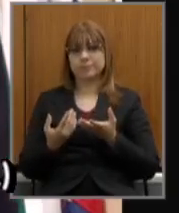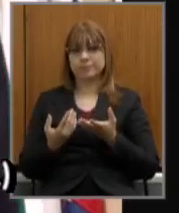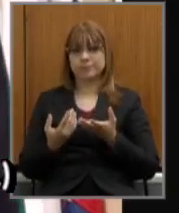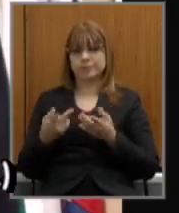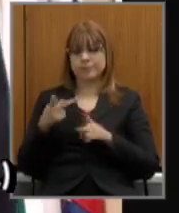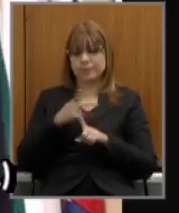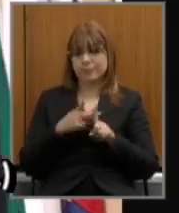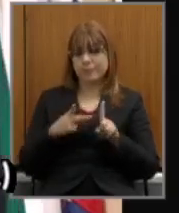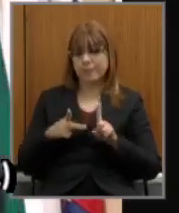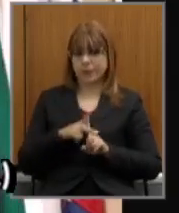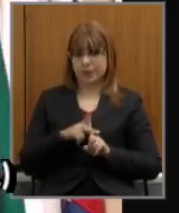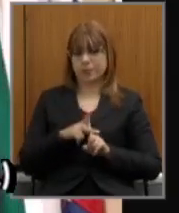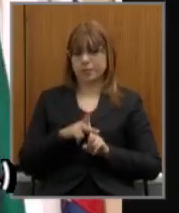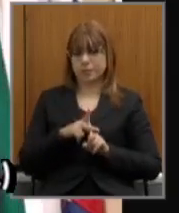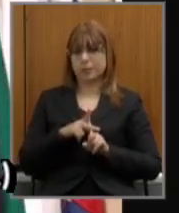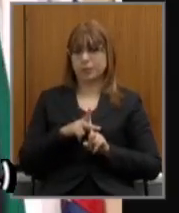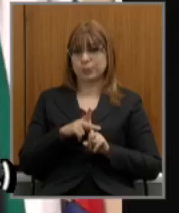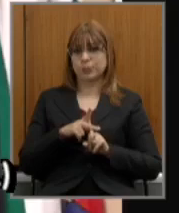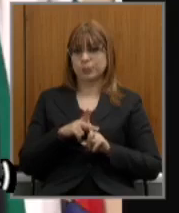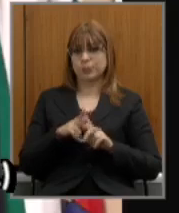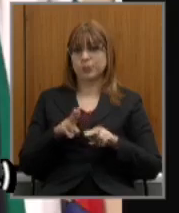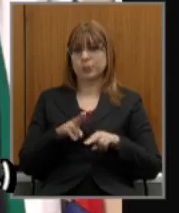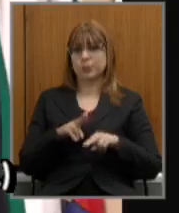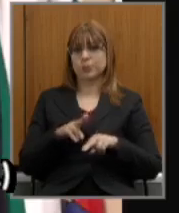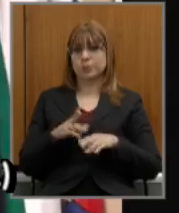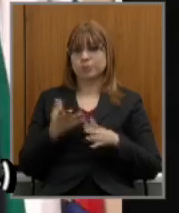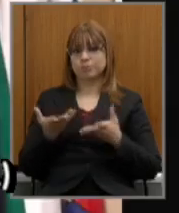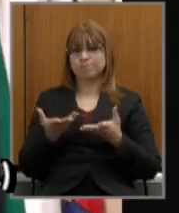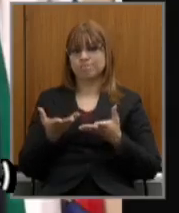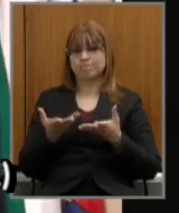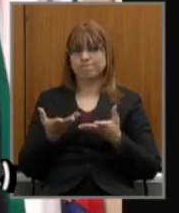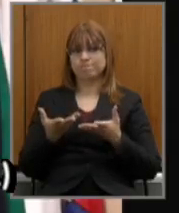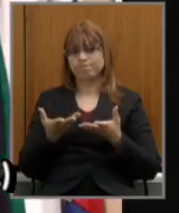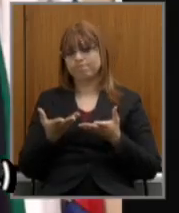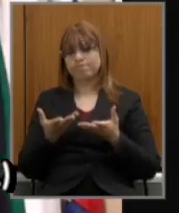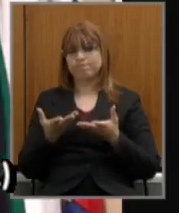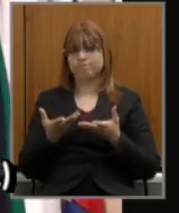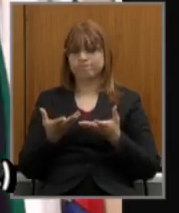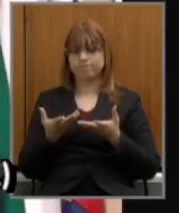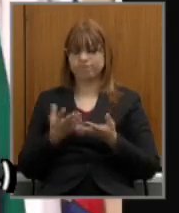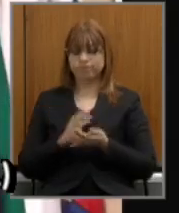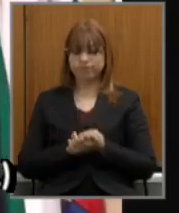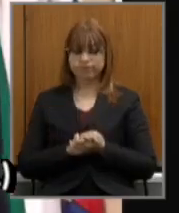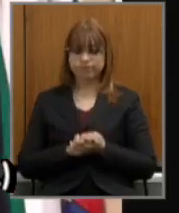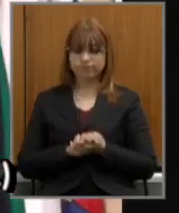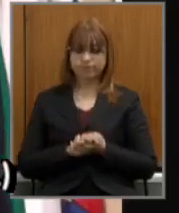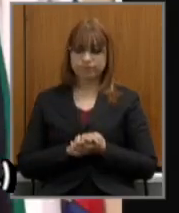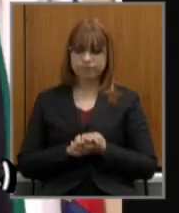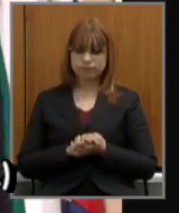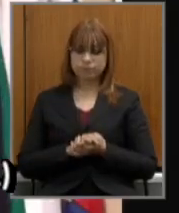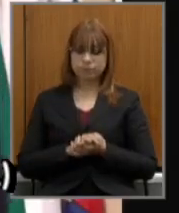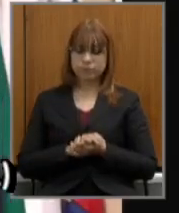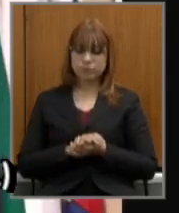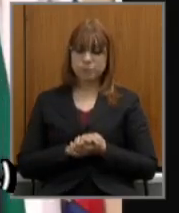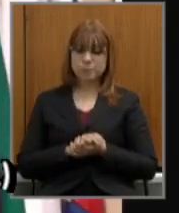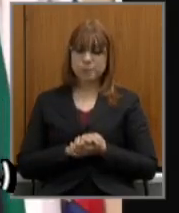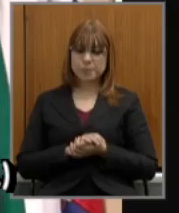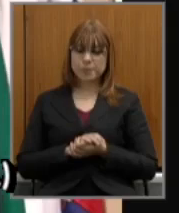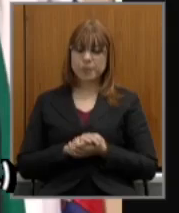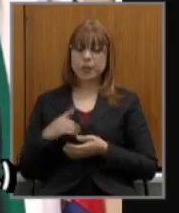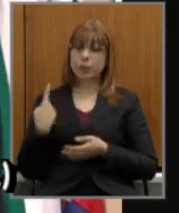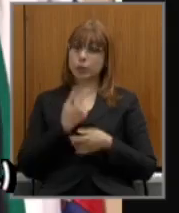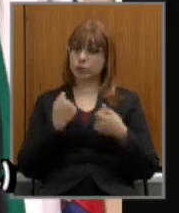Previdência com toda a forma que ela veio para a Assembleia nós temos que